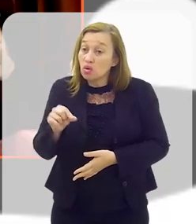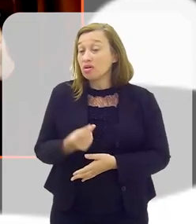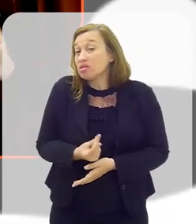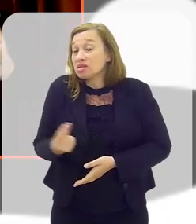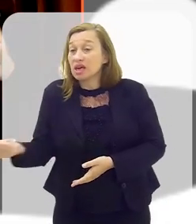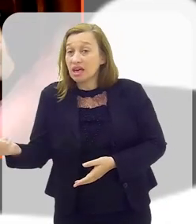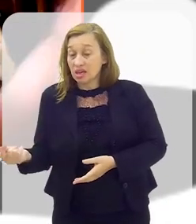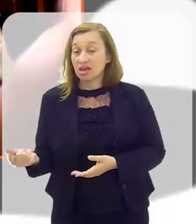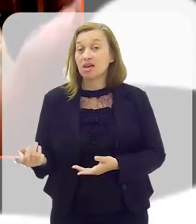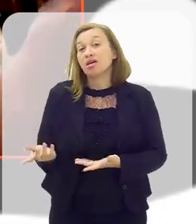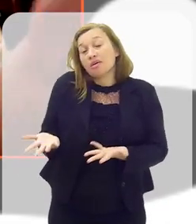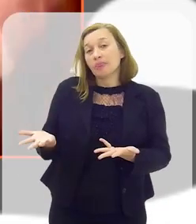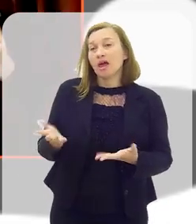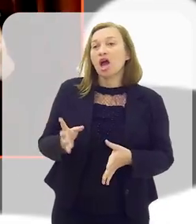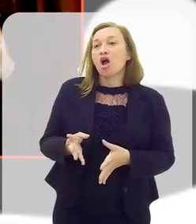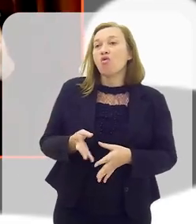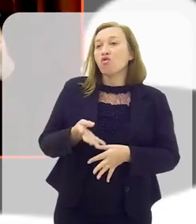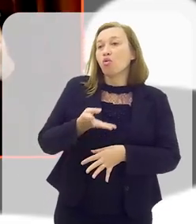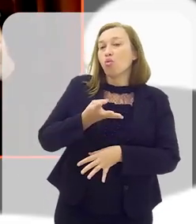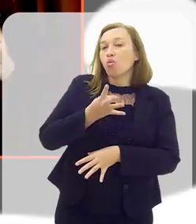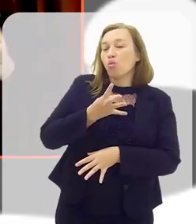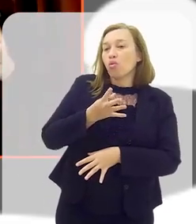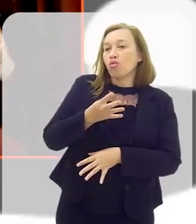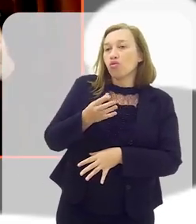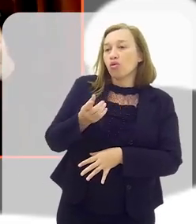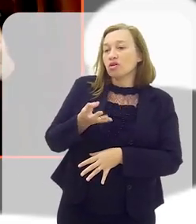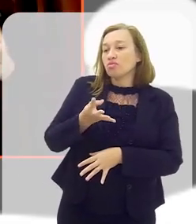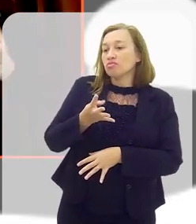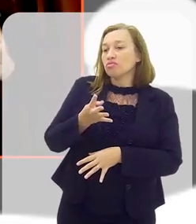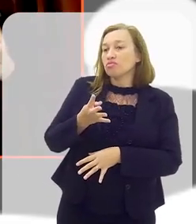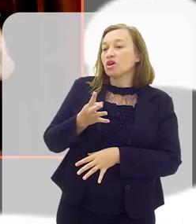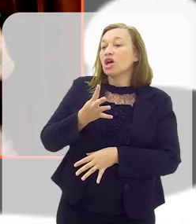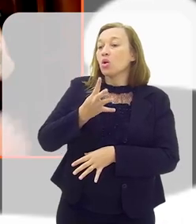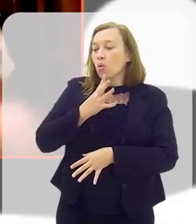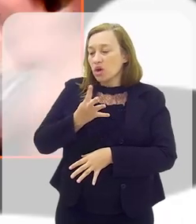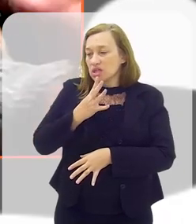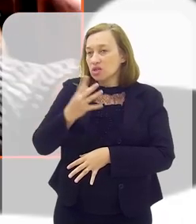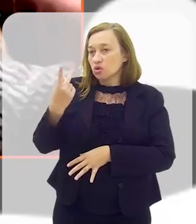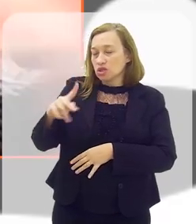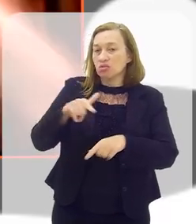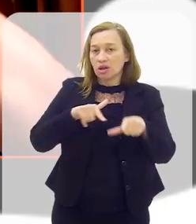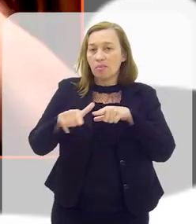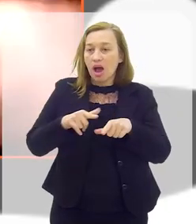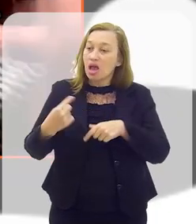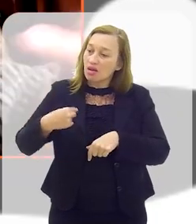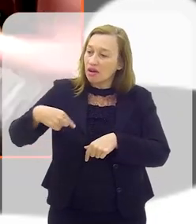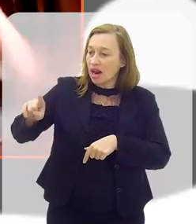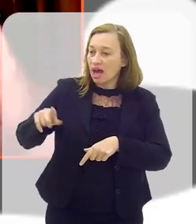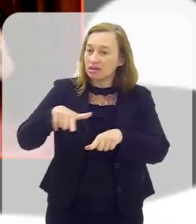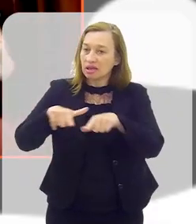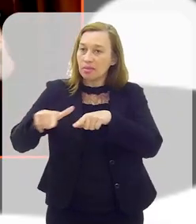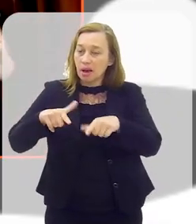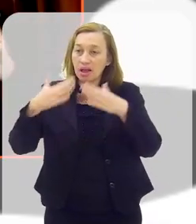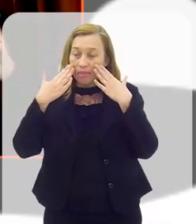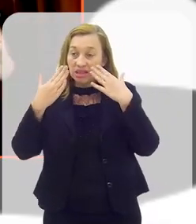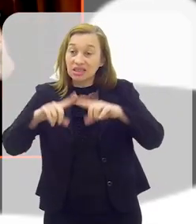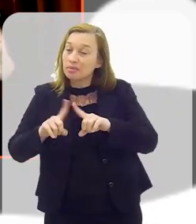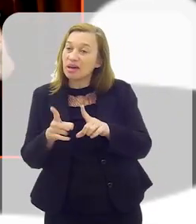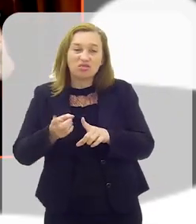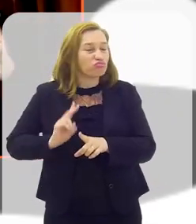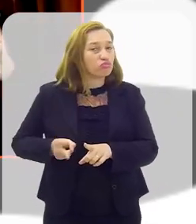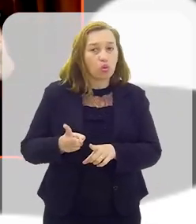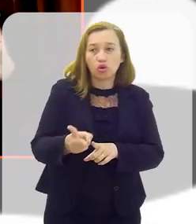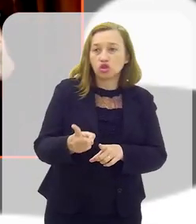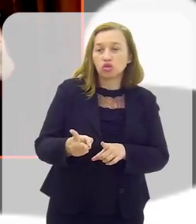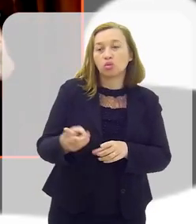reconhecidos pelo seu trabalho. E, normalmente, é um título vitalício. Então, eles vão para lá, desenvolvem o seu trabalho, mas não ficam na